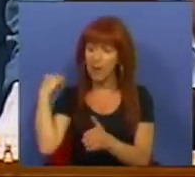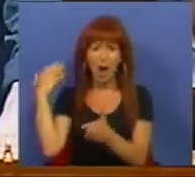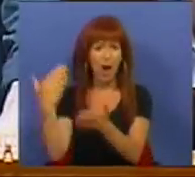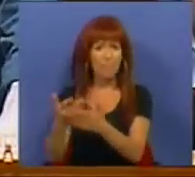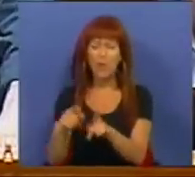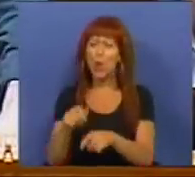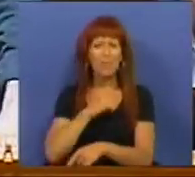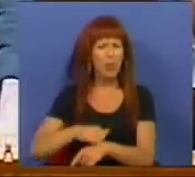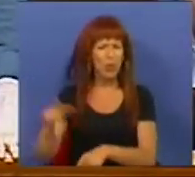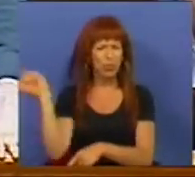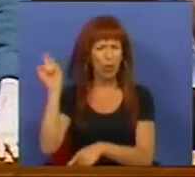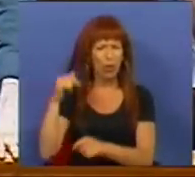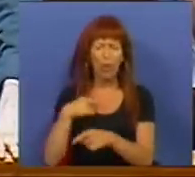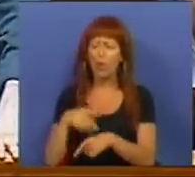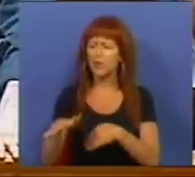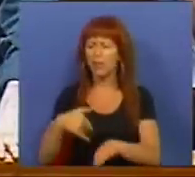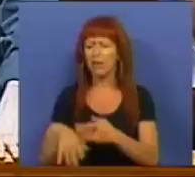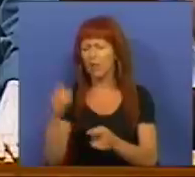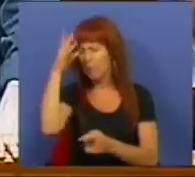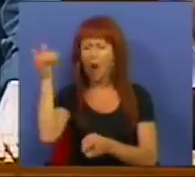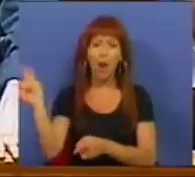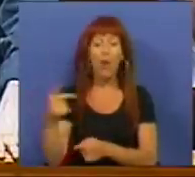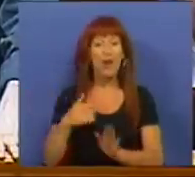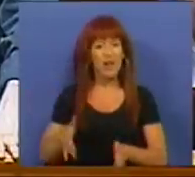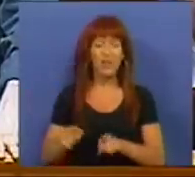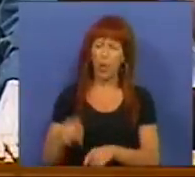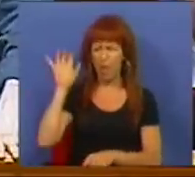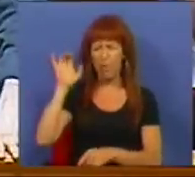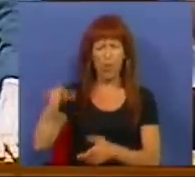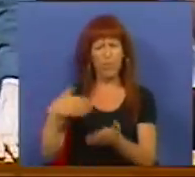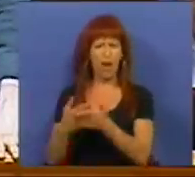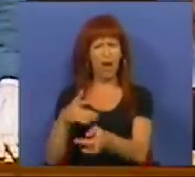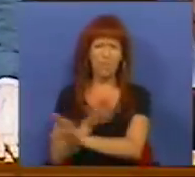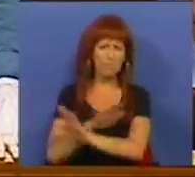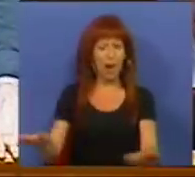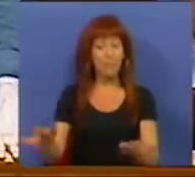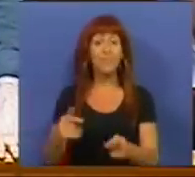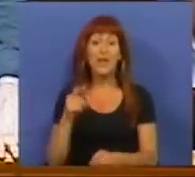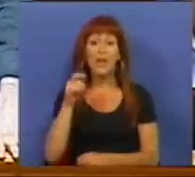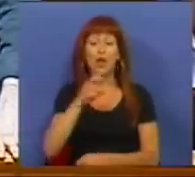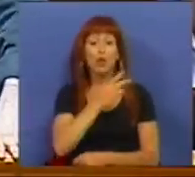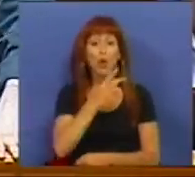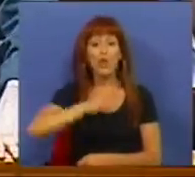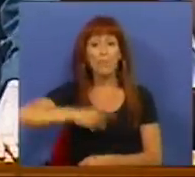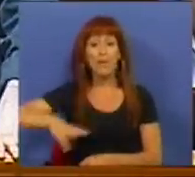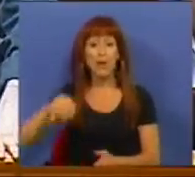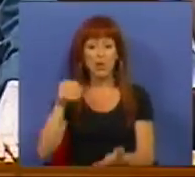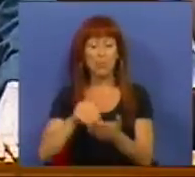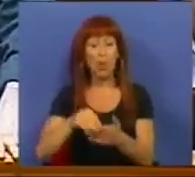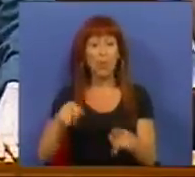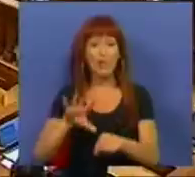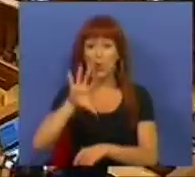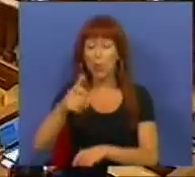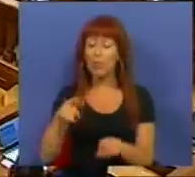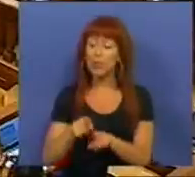Não são preguiçosos nem calaceiros e já basta de serem insultados, Sr. Deputado. Há 2 milhões de pobres e